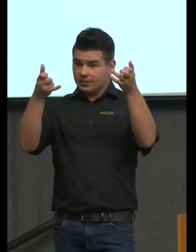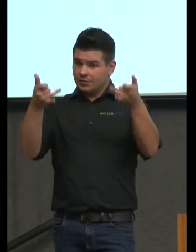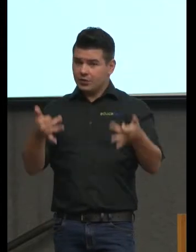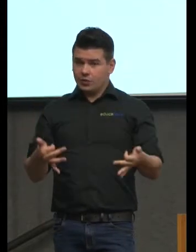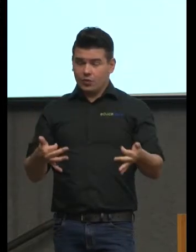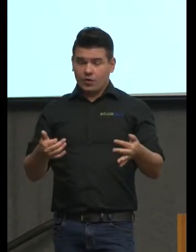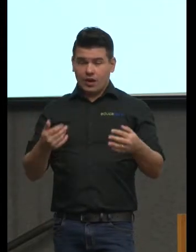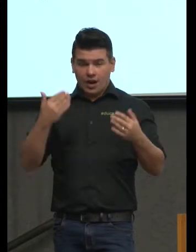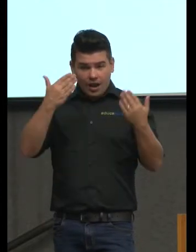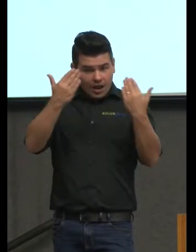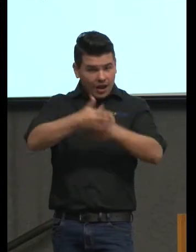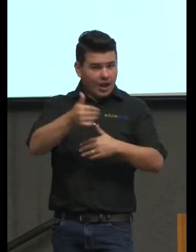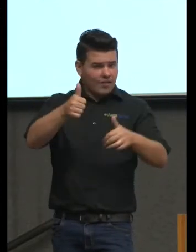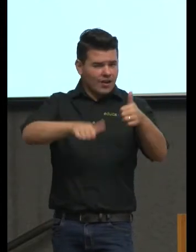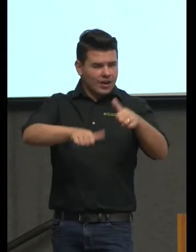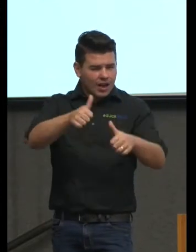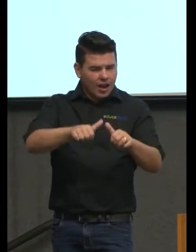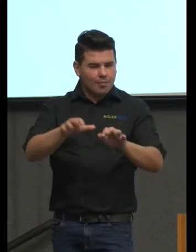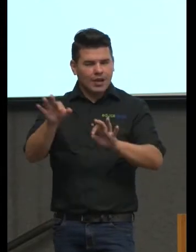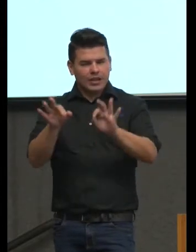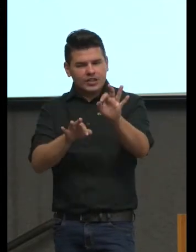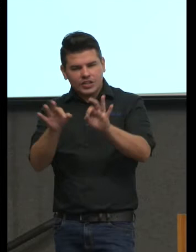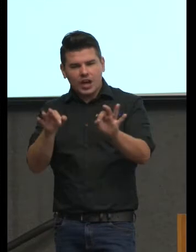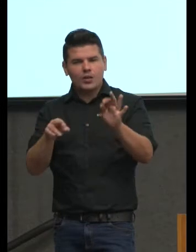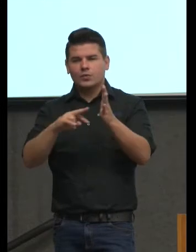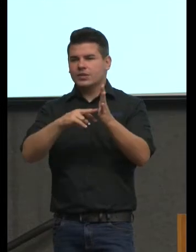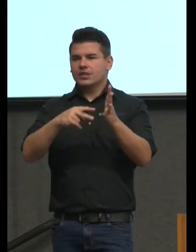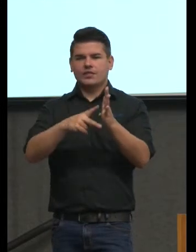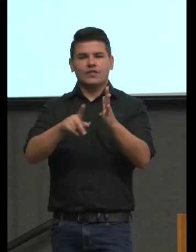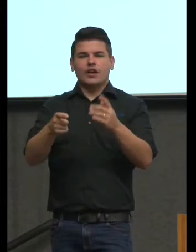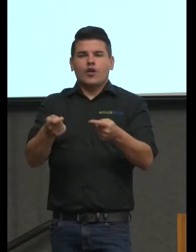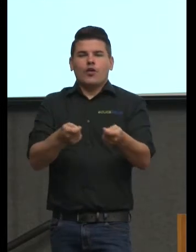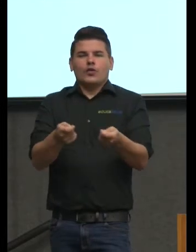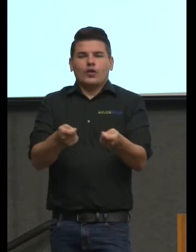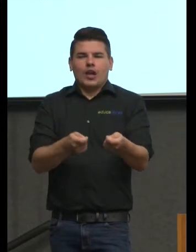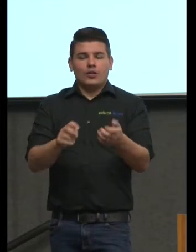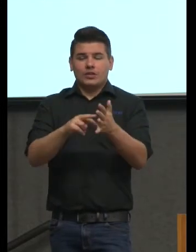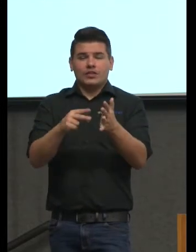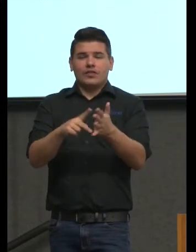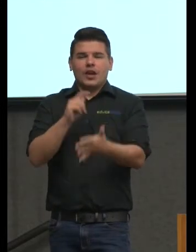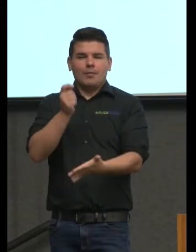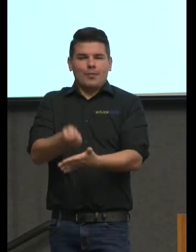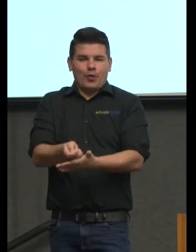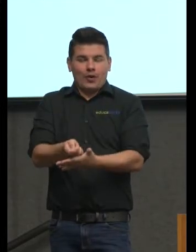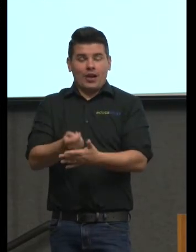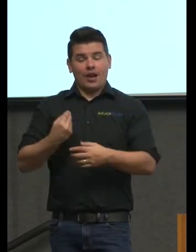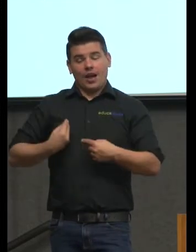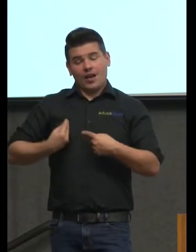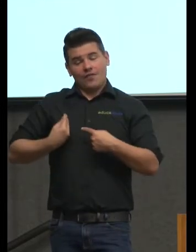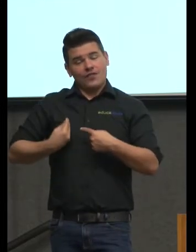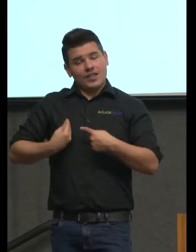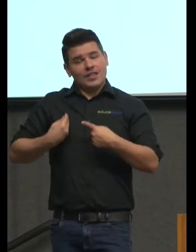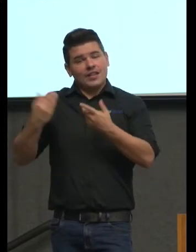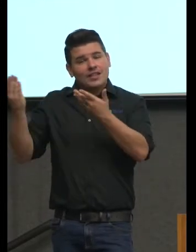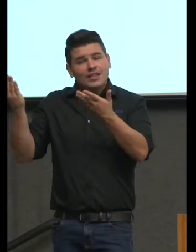não significa controlar não significa impor a vida nos traz